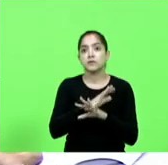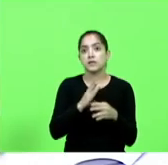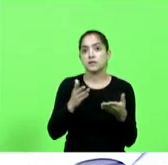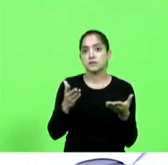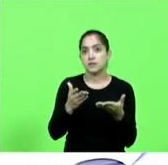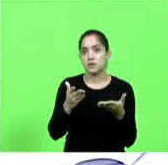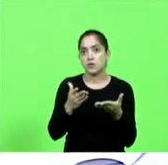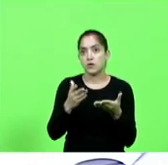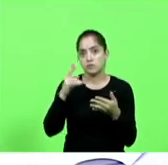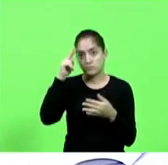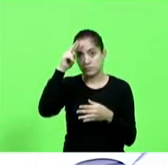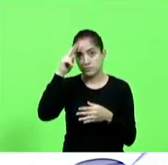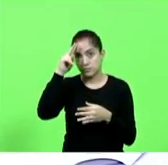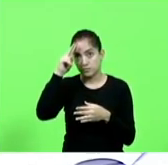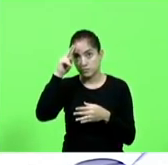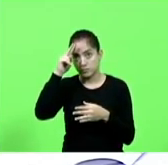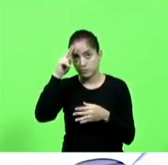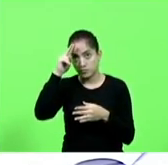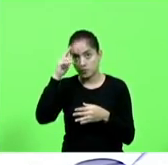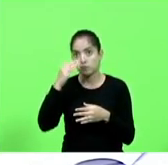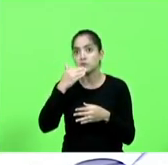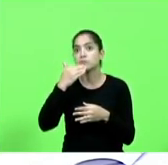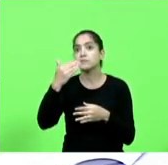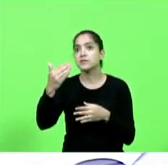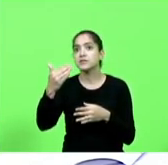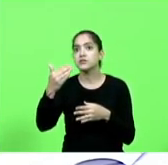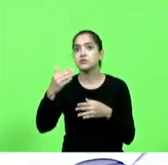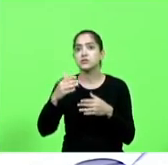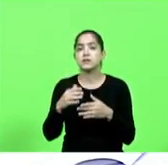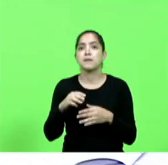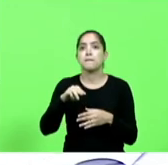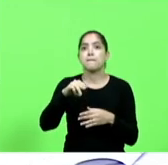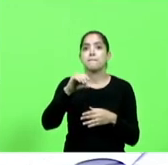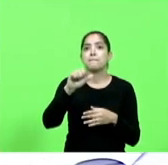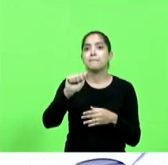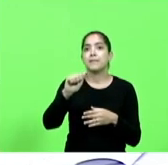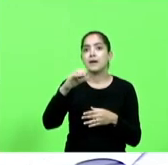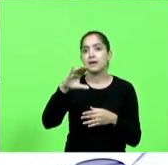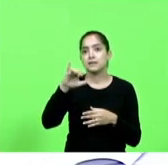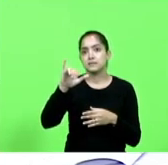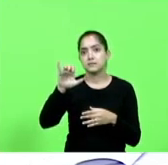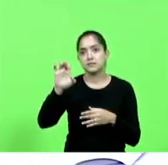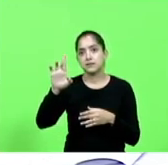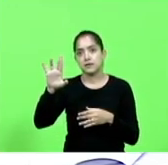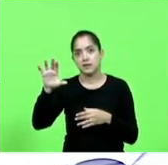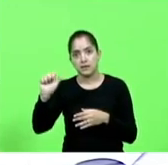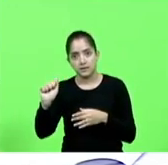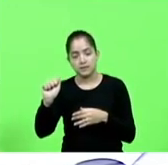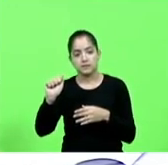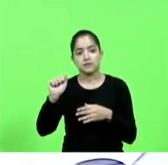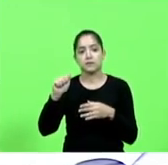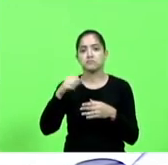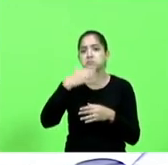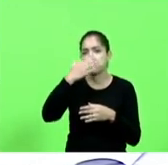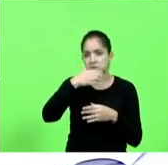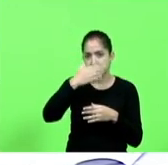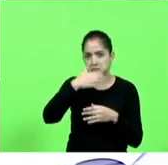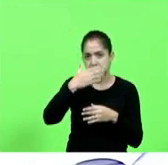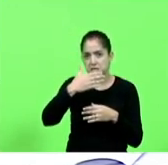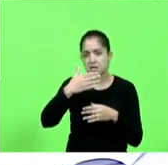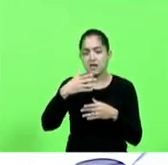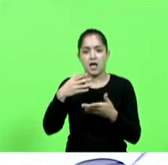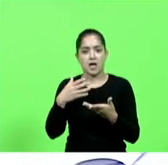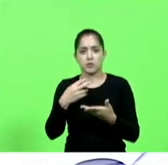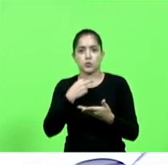tem uma história que conta que foram pedir para a macieira reinar, claro que é uma linguagem figurada, e ela disse, não, eu estou culpada dando os meus